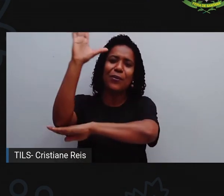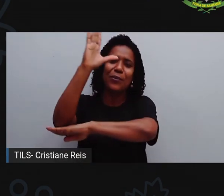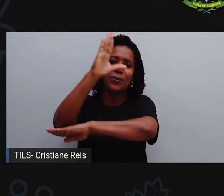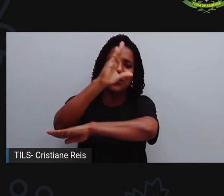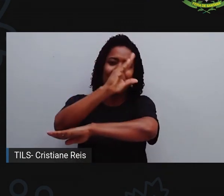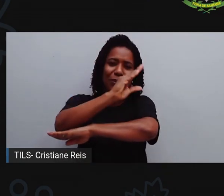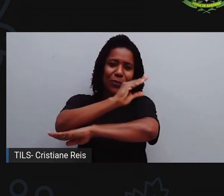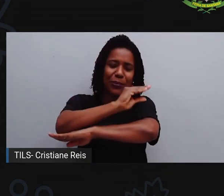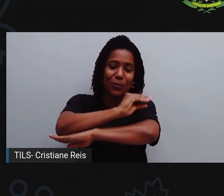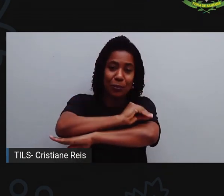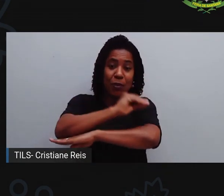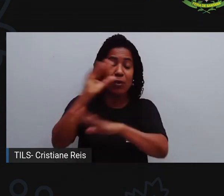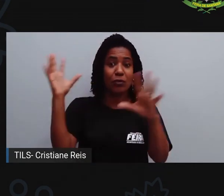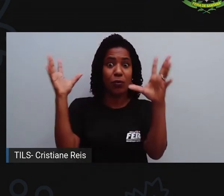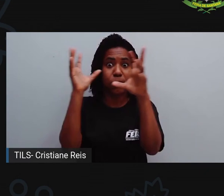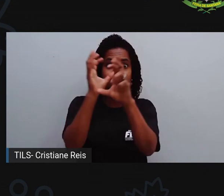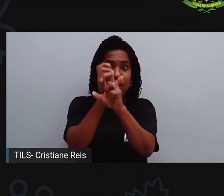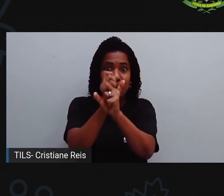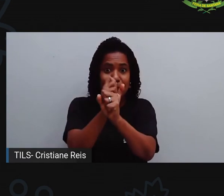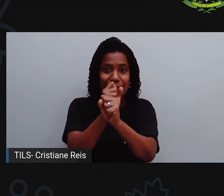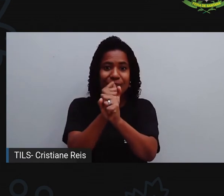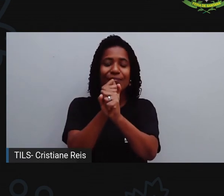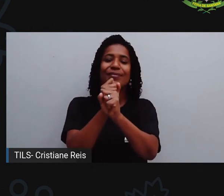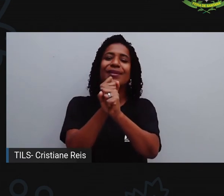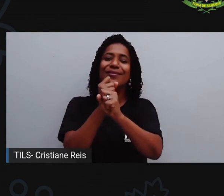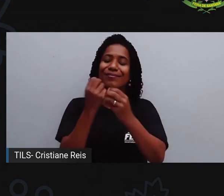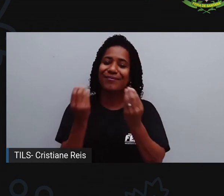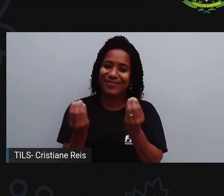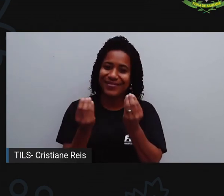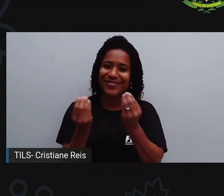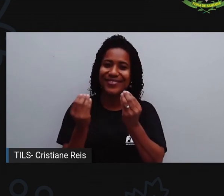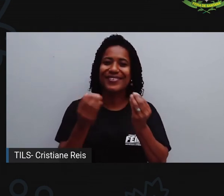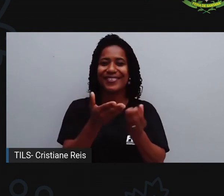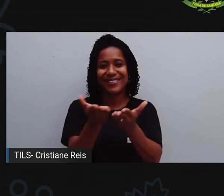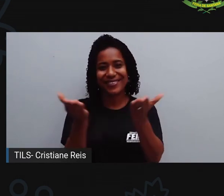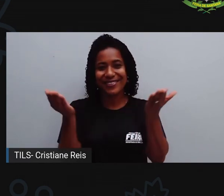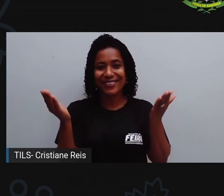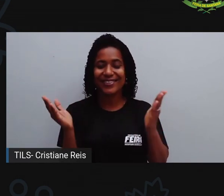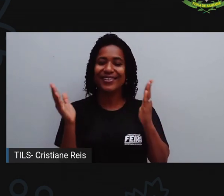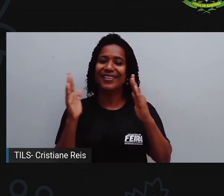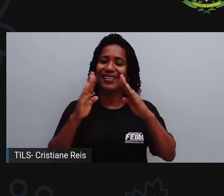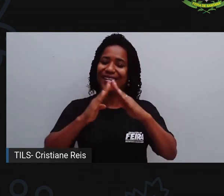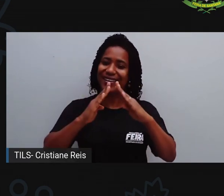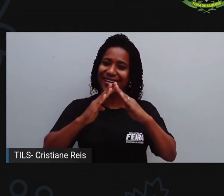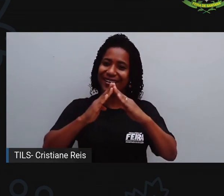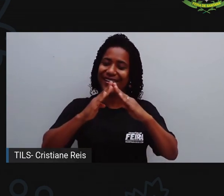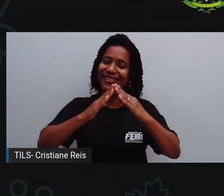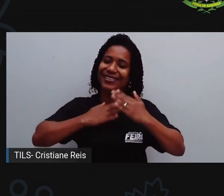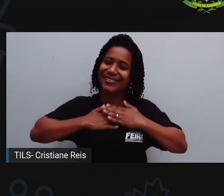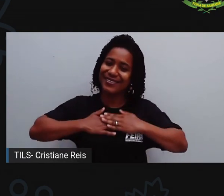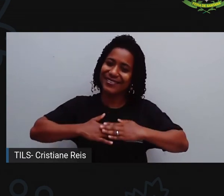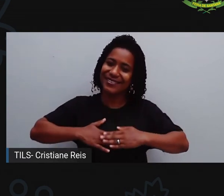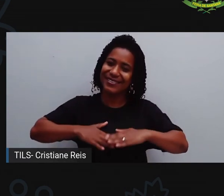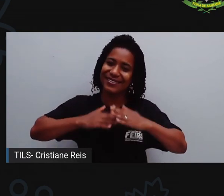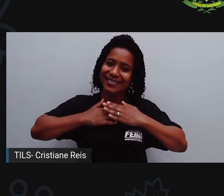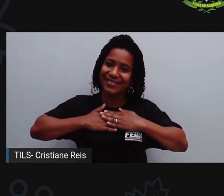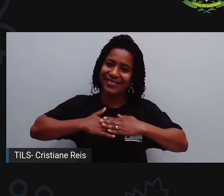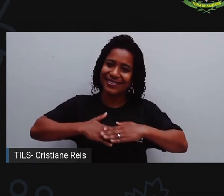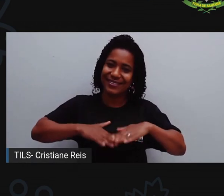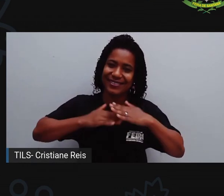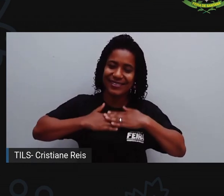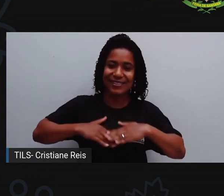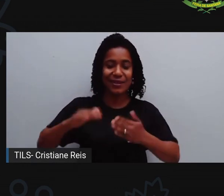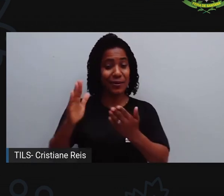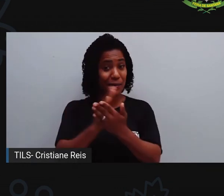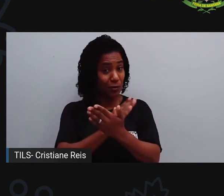parte escura, é o período aí em que vocês vão estar descansando, né? Há algumas pessoas